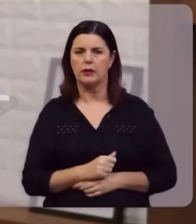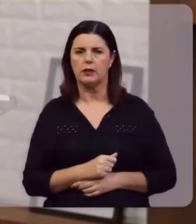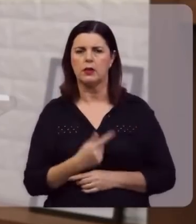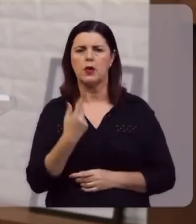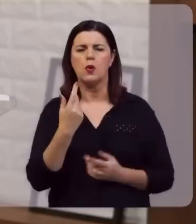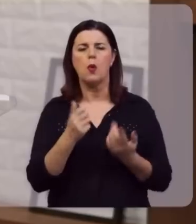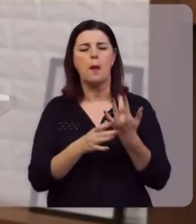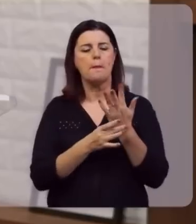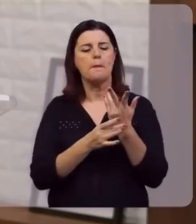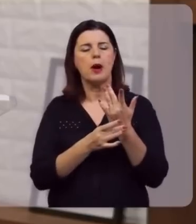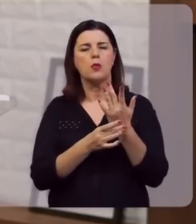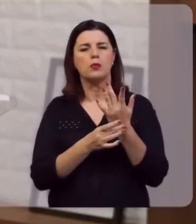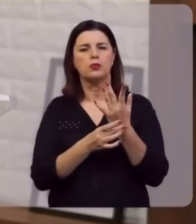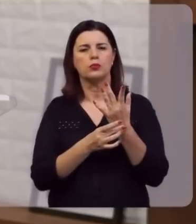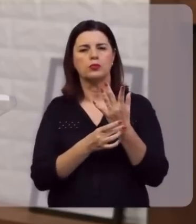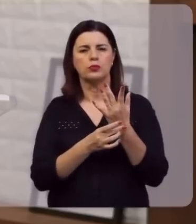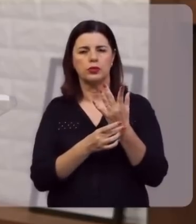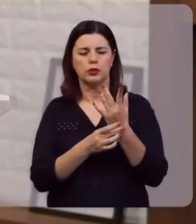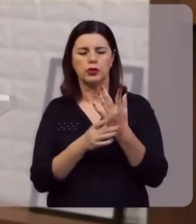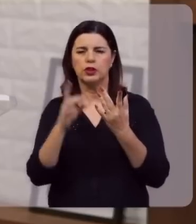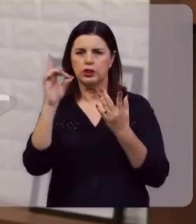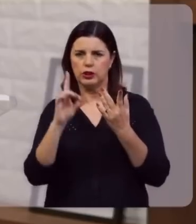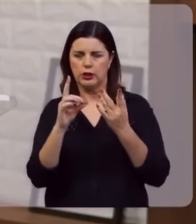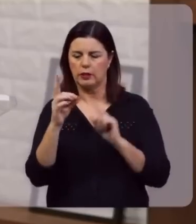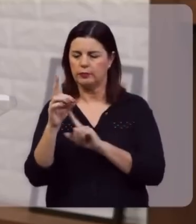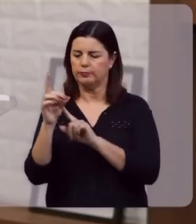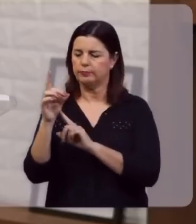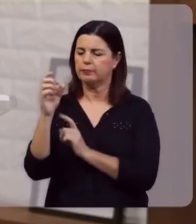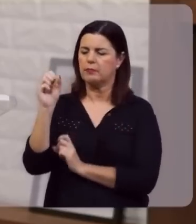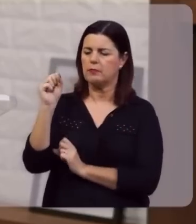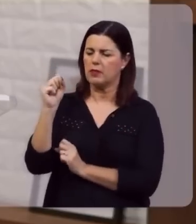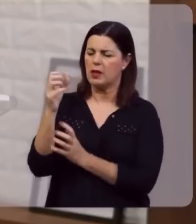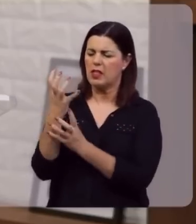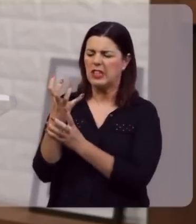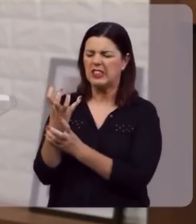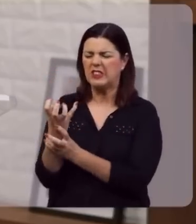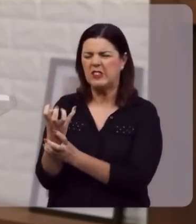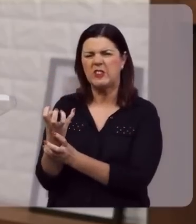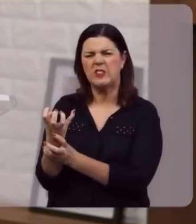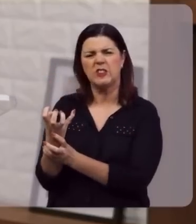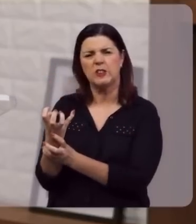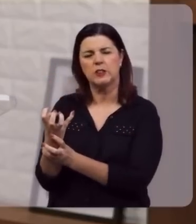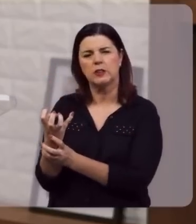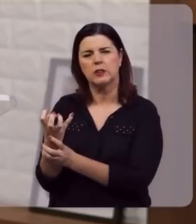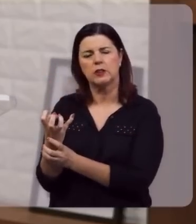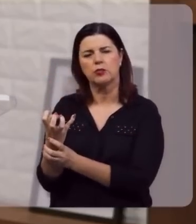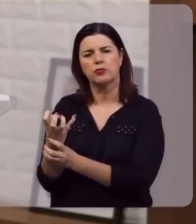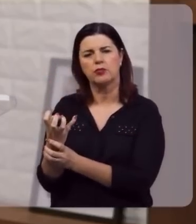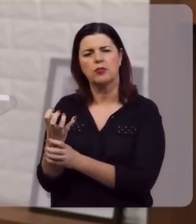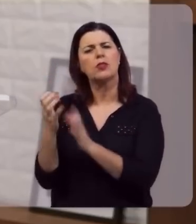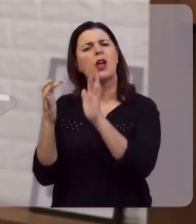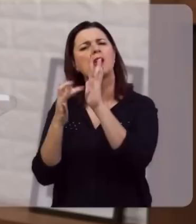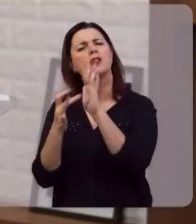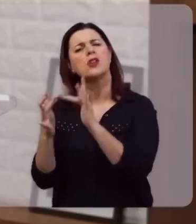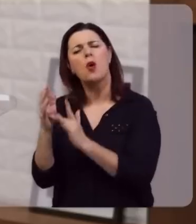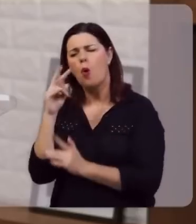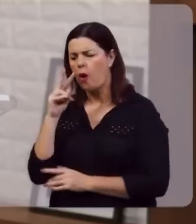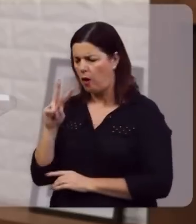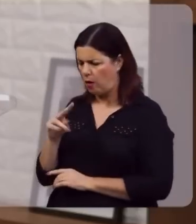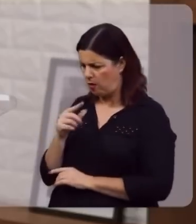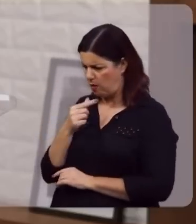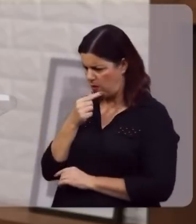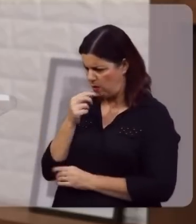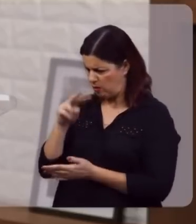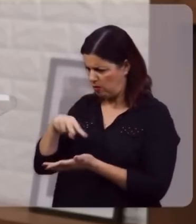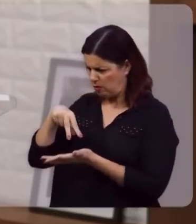com a mão direita, a mão destra, ressequida, e Jesus olha para